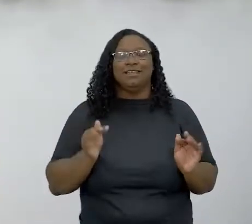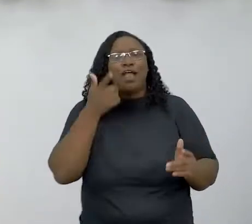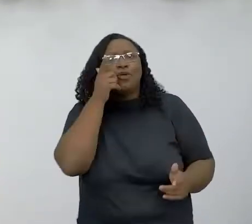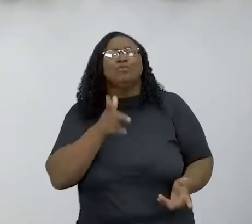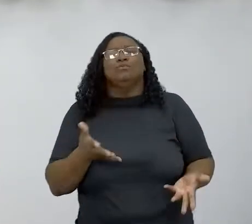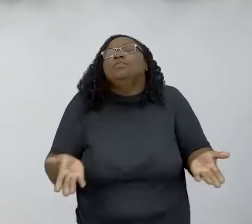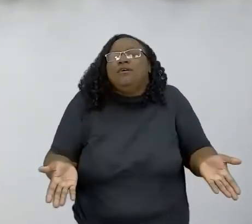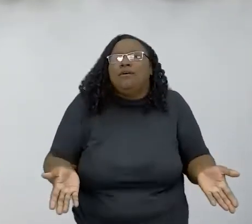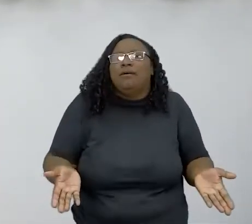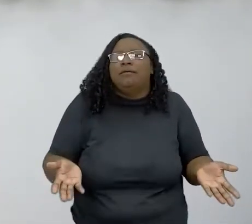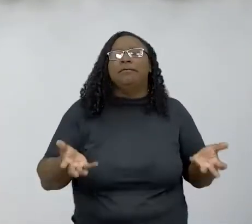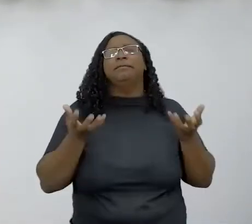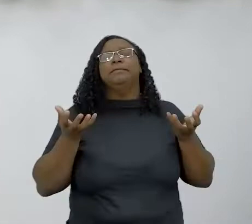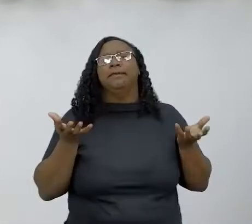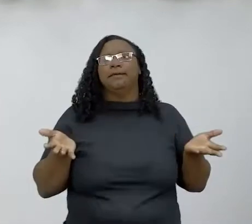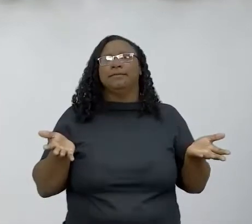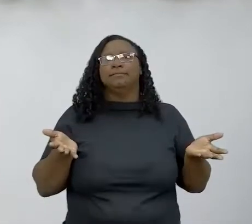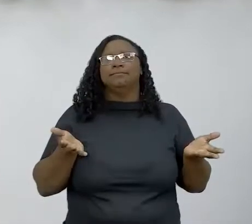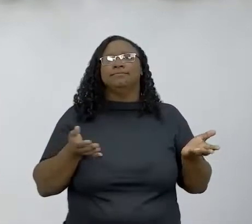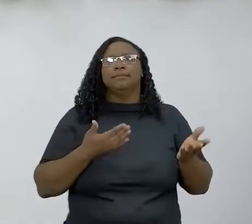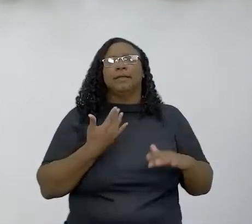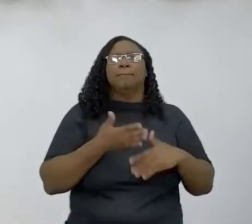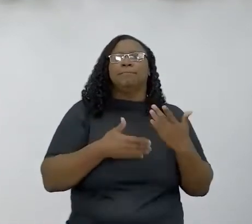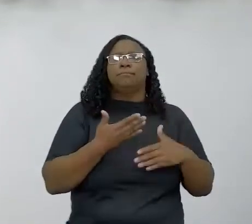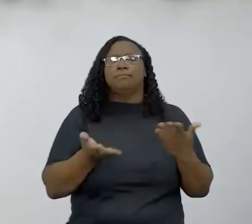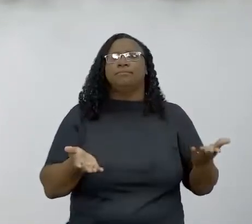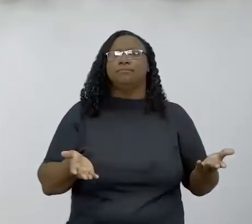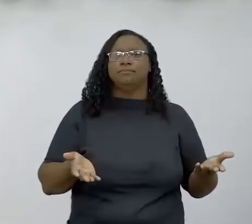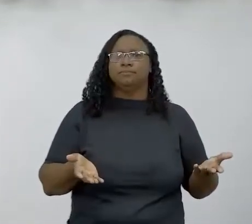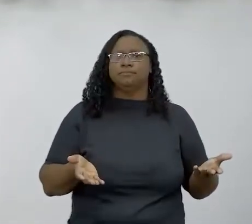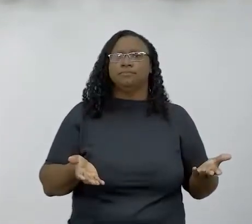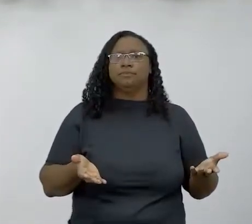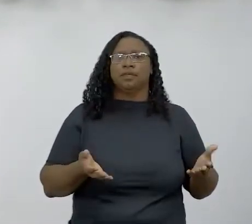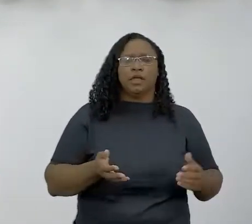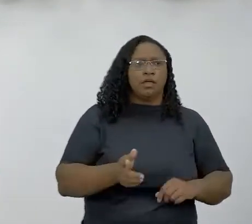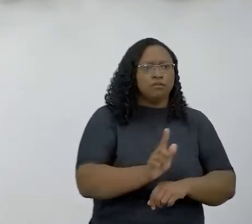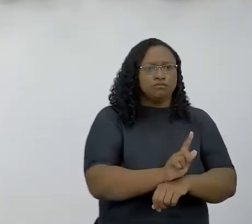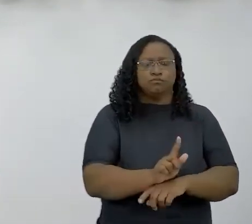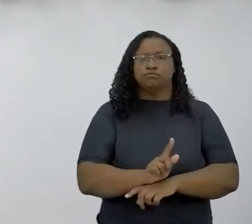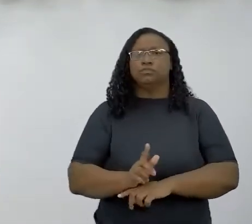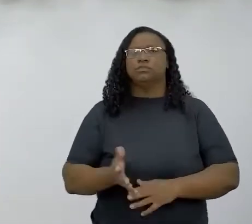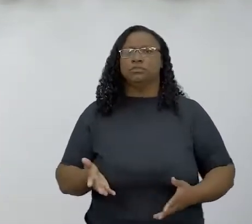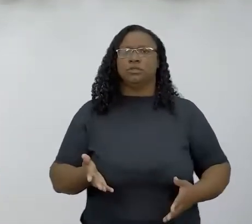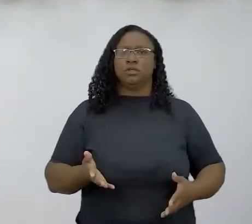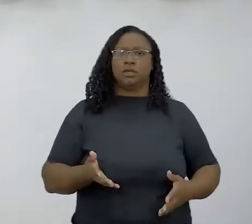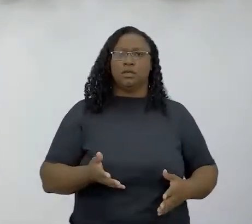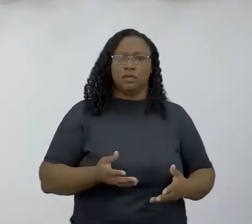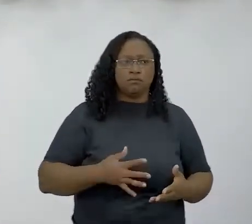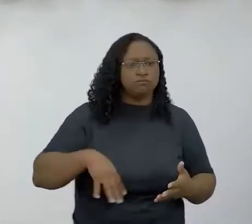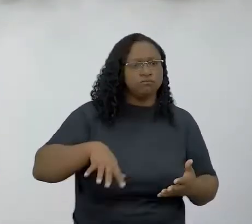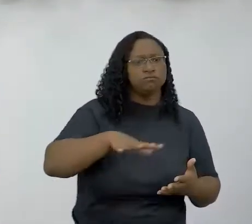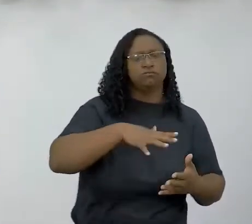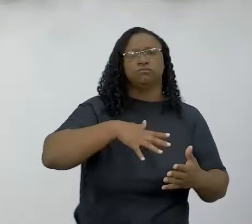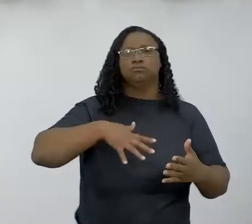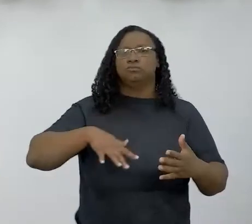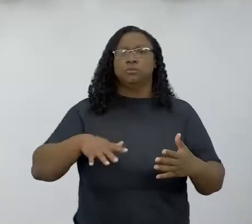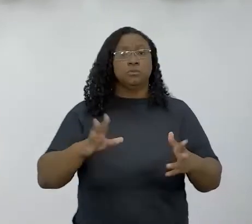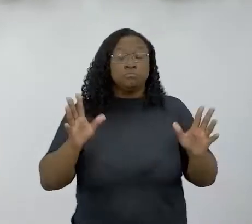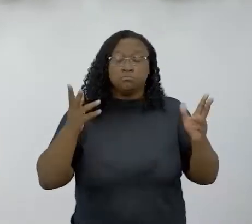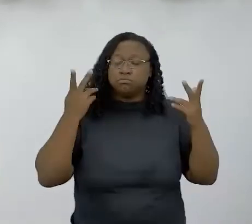fala, tá, consegui agora, o eu quero? Deixa eu ir o próximo passo. Por quê? Você gerencia, né? Chega um tempo que você consegue gerenciar aquilo tudo e